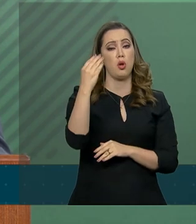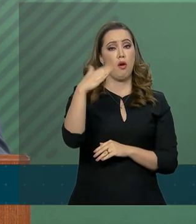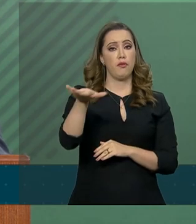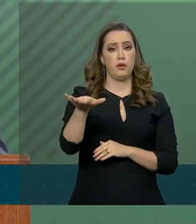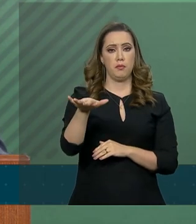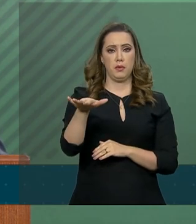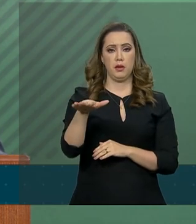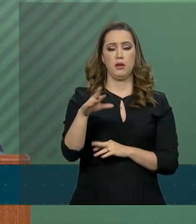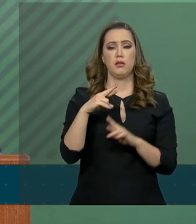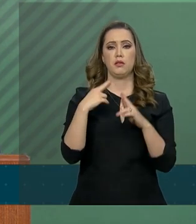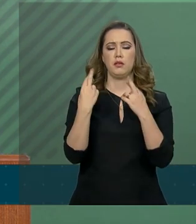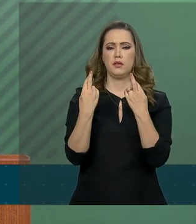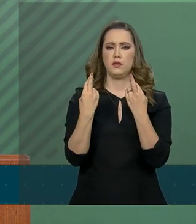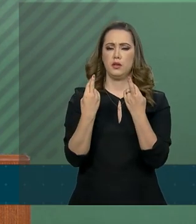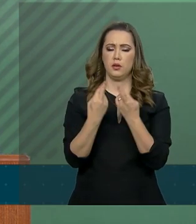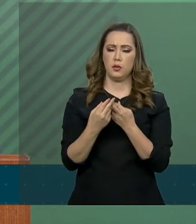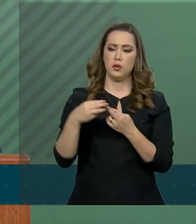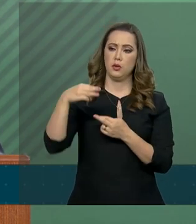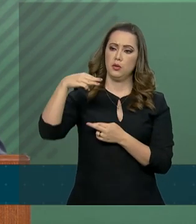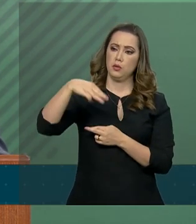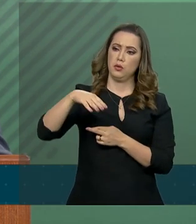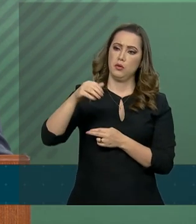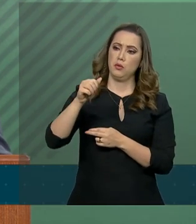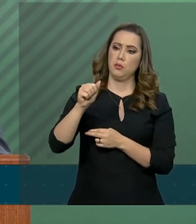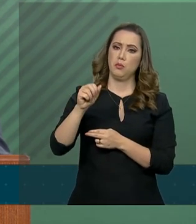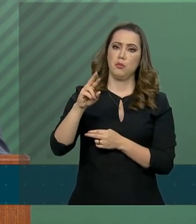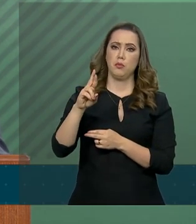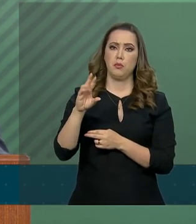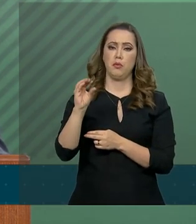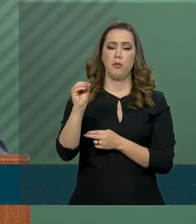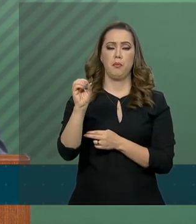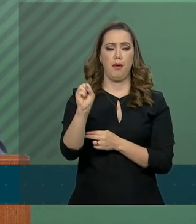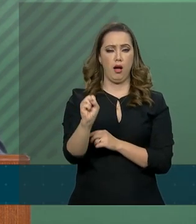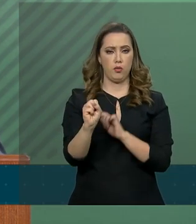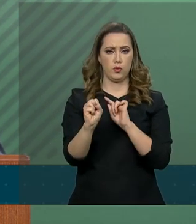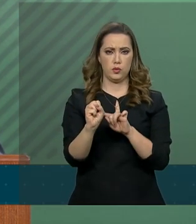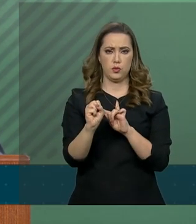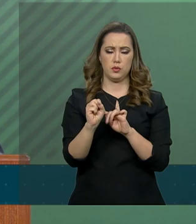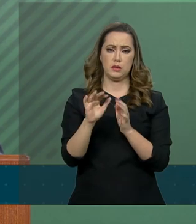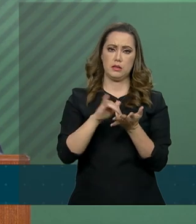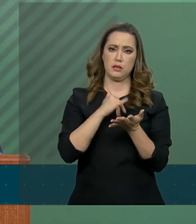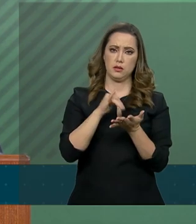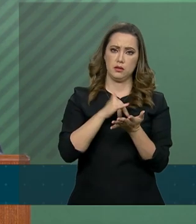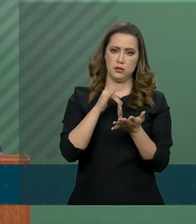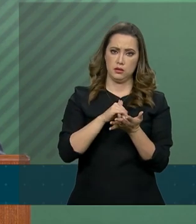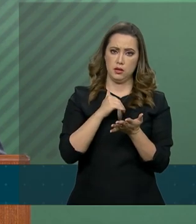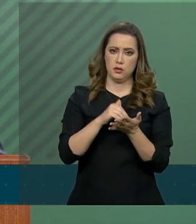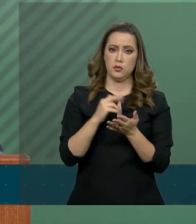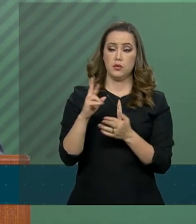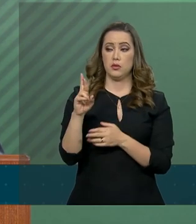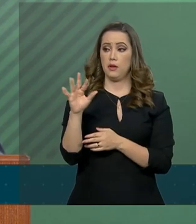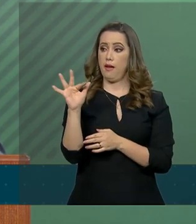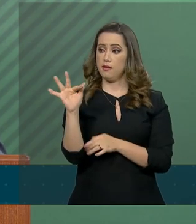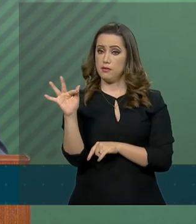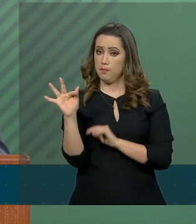Marcos Sintra, secretário da Receita Federal, o presidente tratou com o secretário Marcos Sintra,